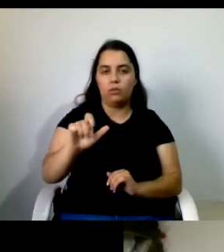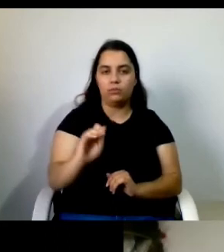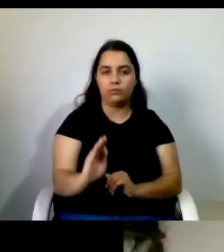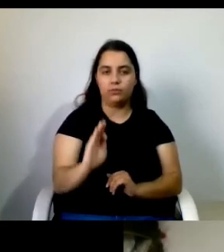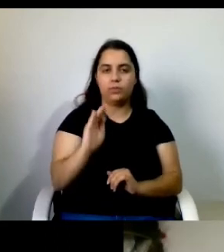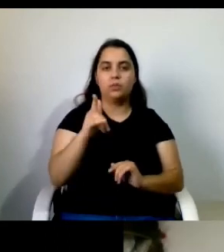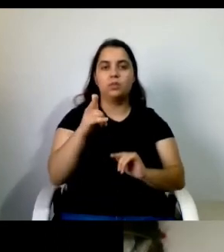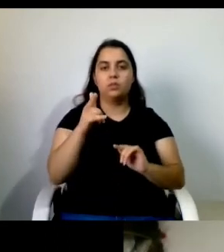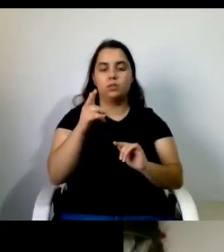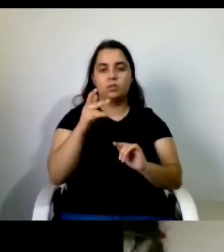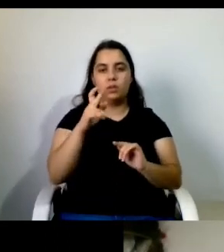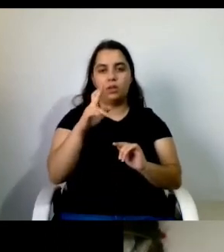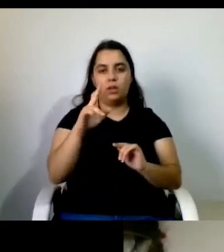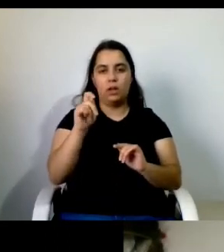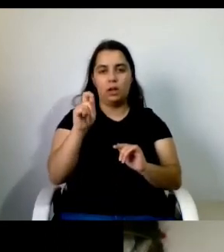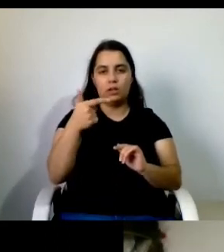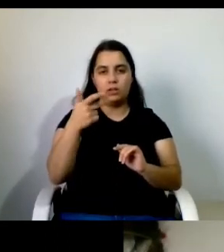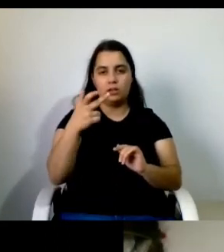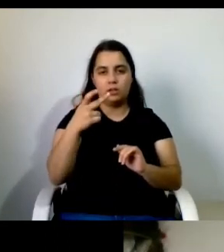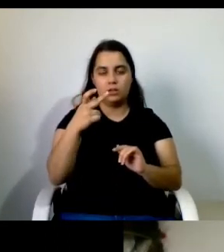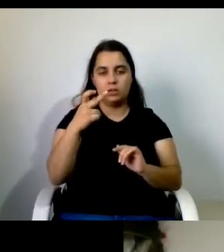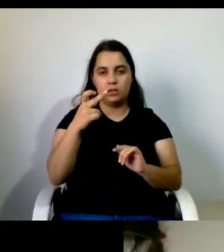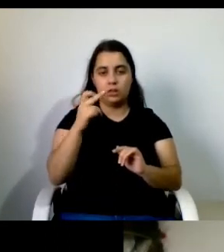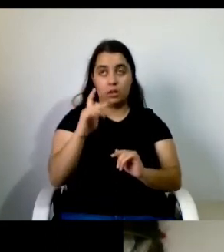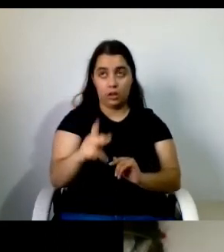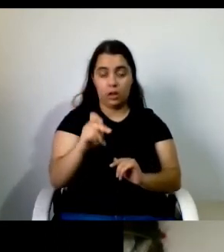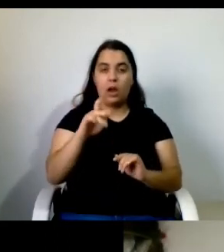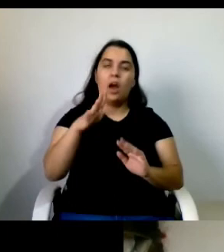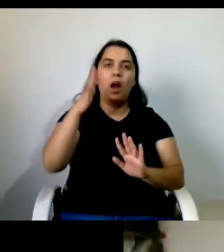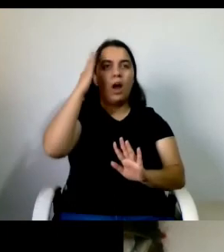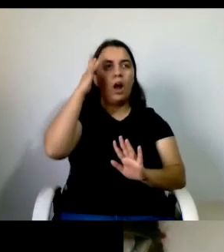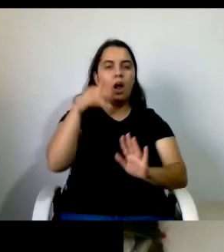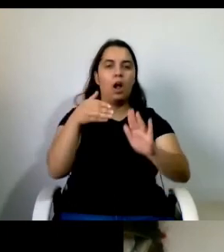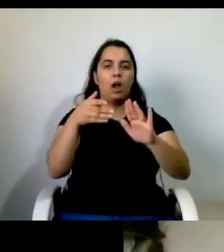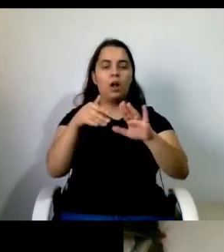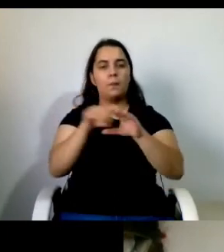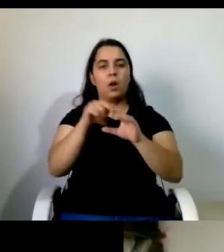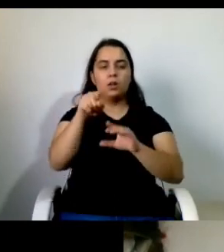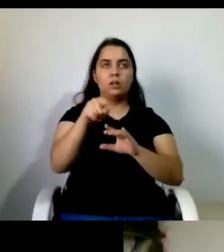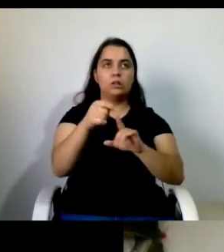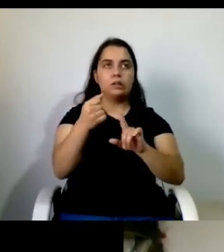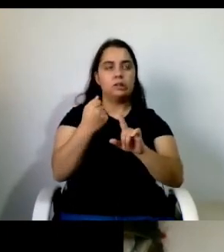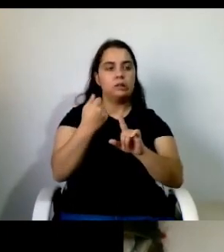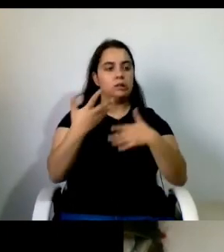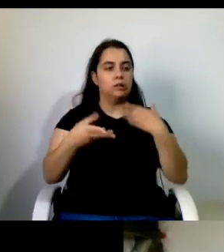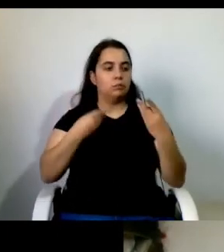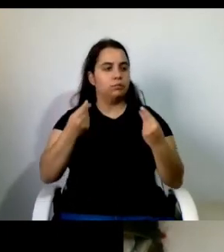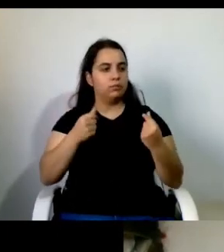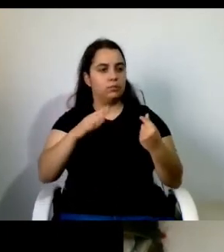intervenção muito desconcertante e ao mesmo tempo desafiadora para nós instituições porque nós